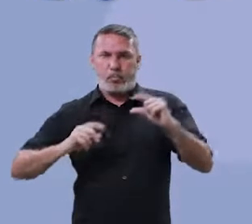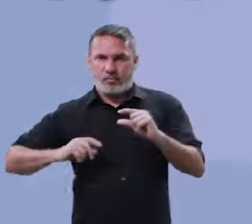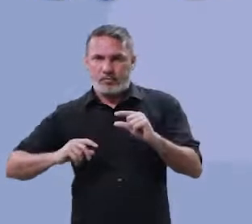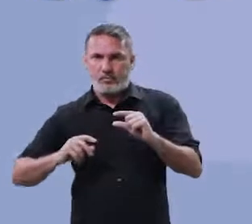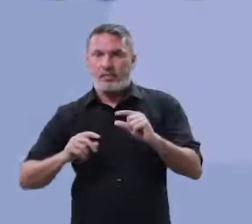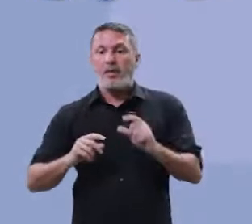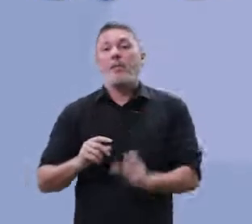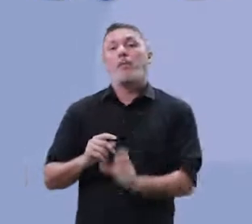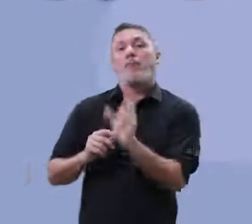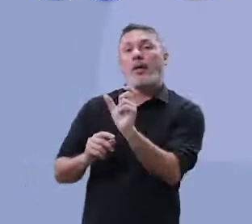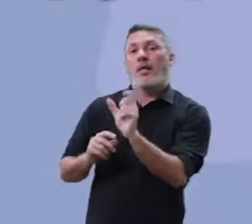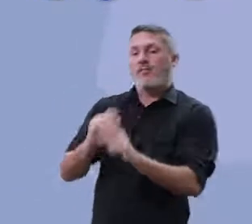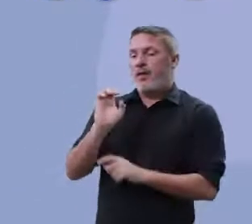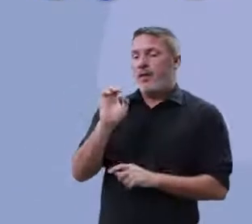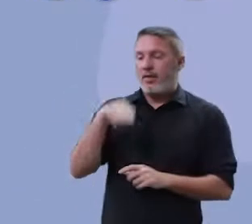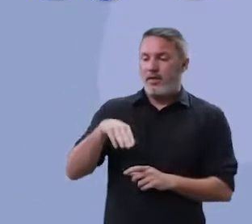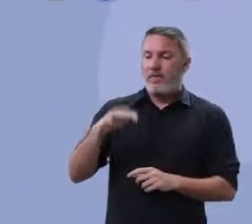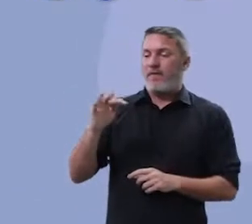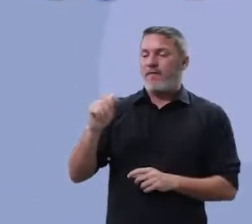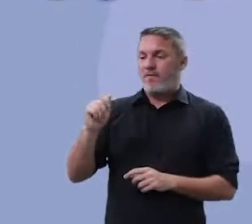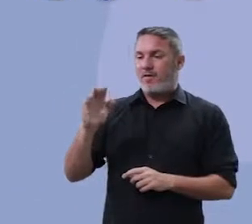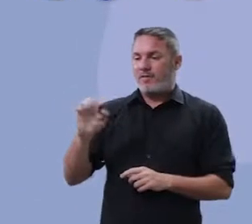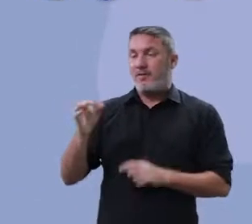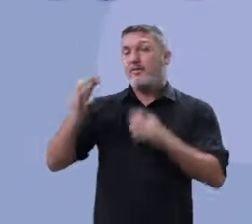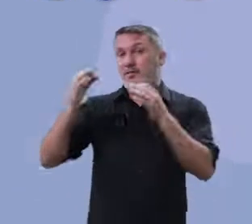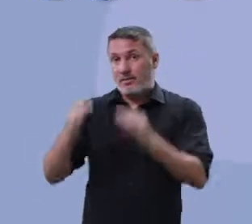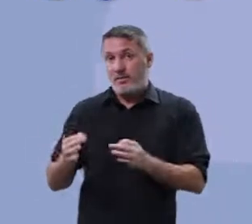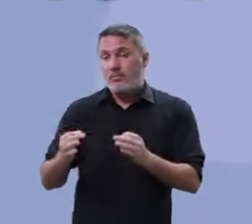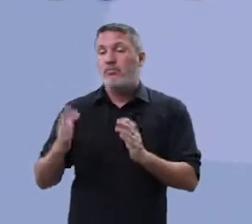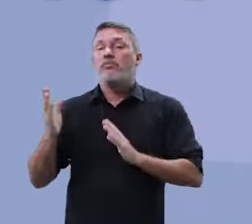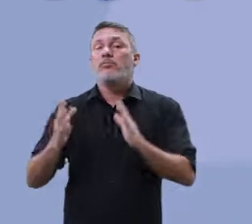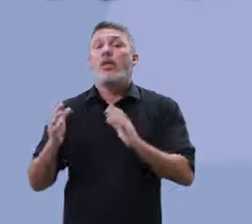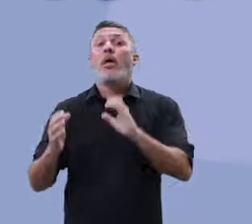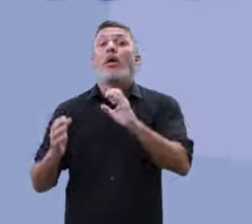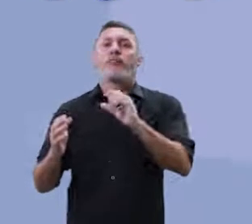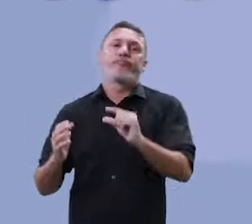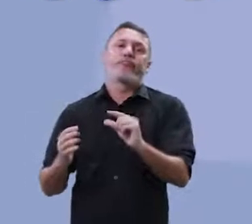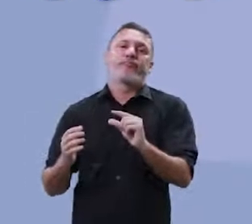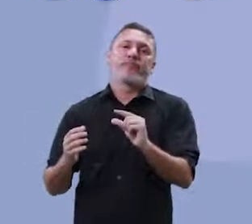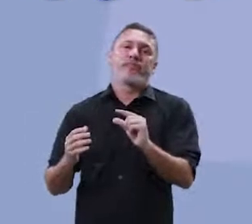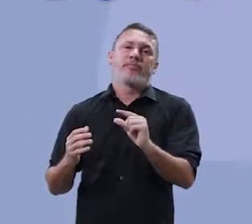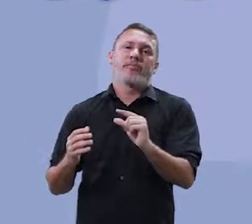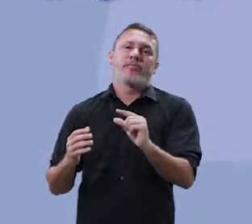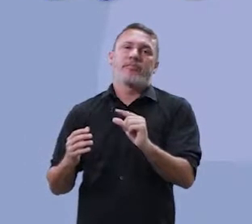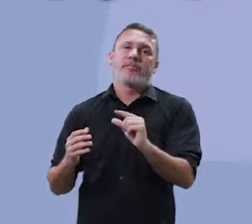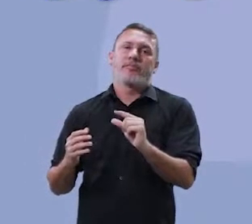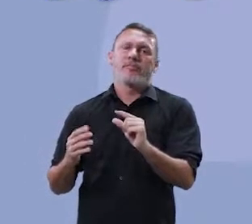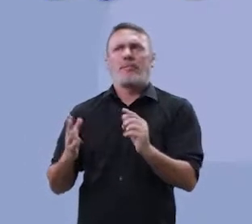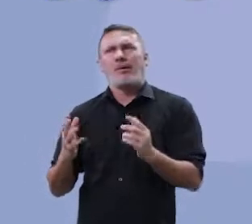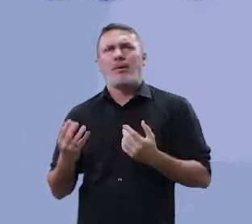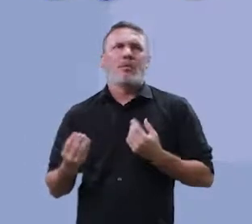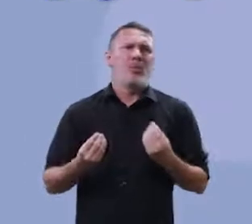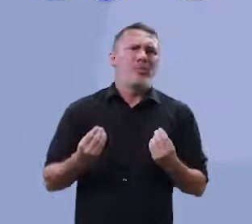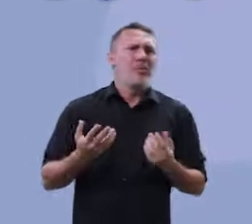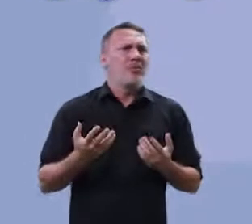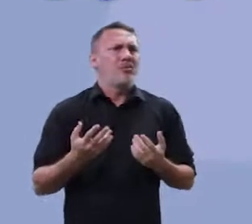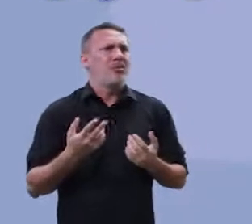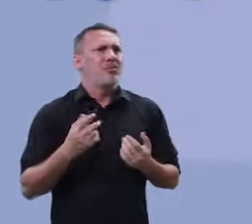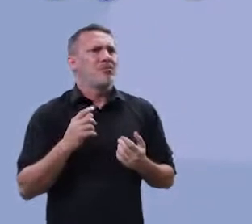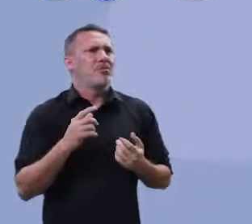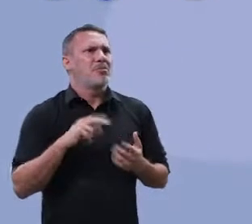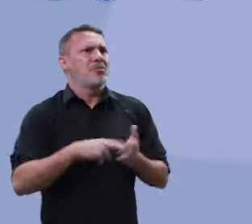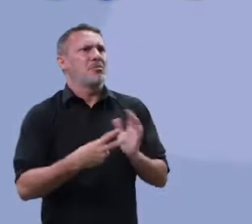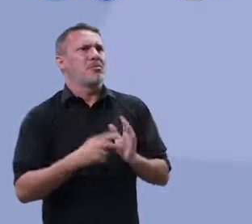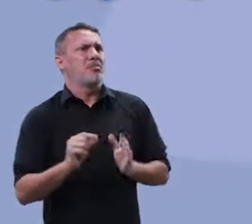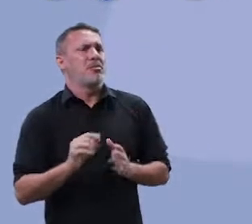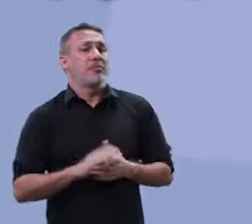maiúsculo. E a palavra em passe, embora está corretamente, ele apresentou um E minúsculo. Como assim, professor?